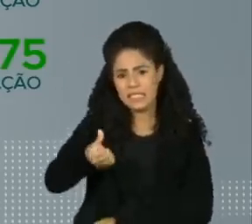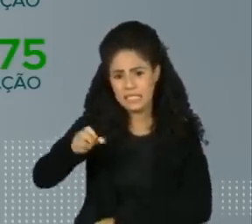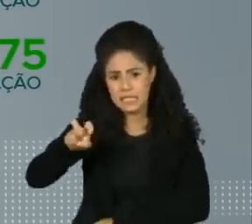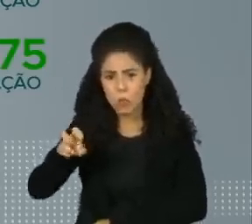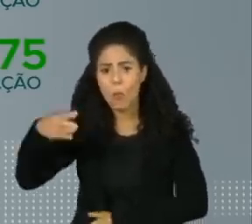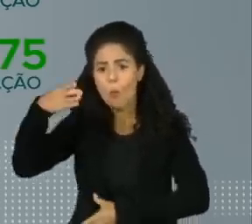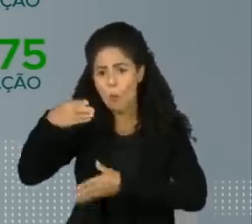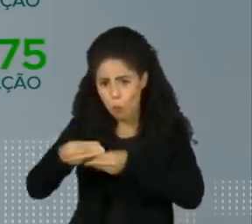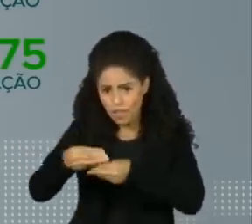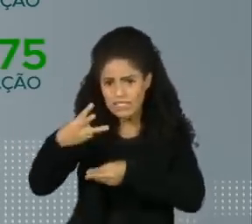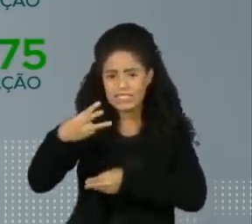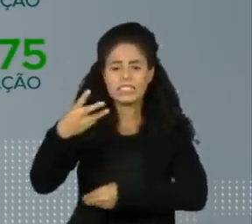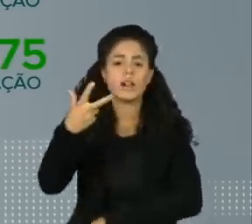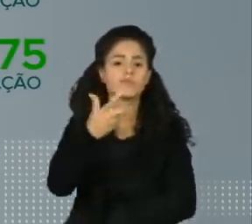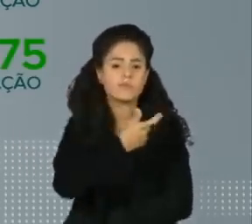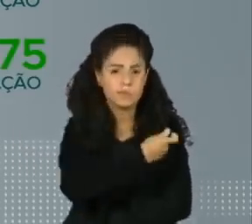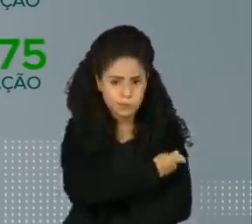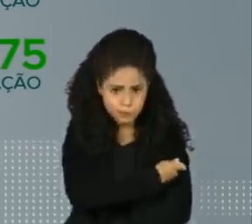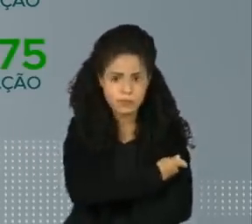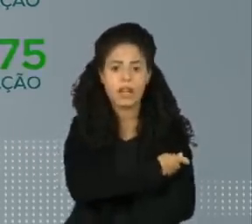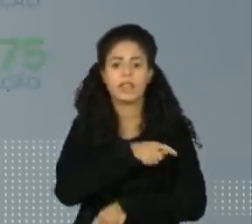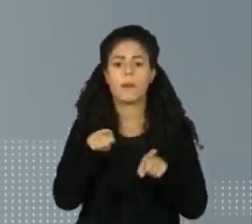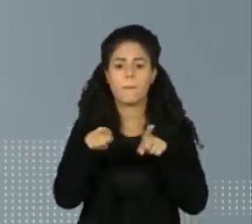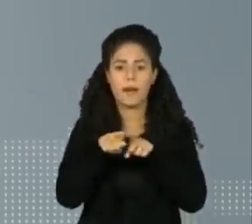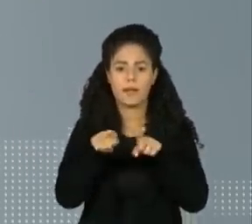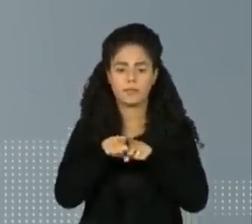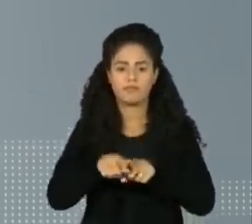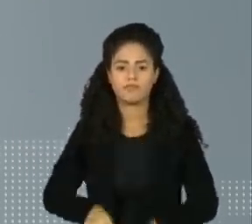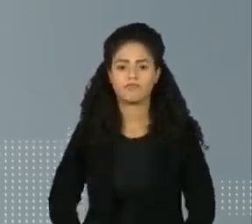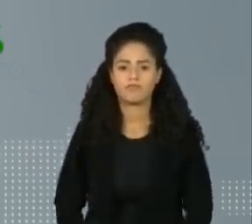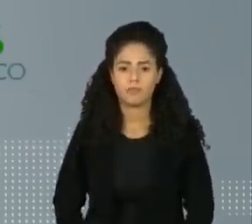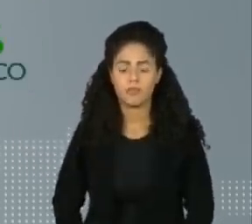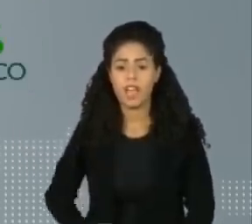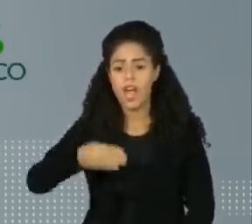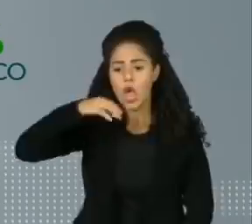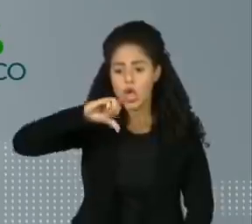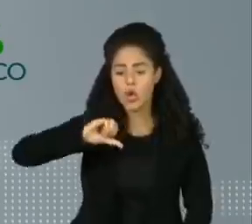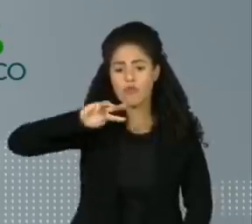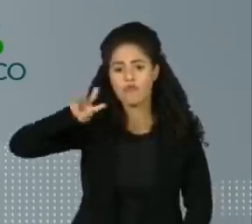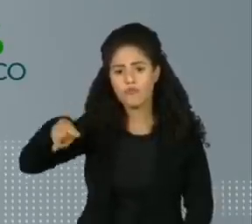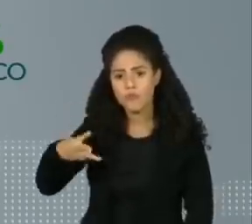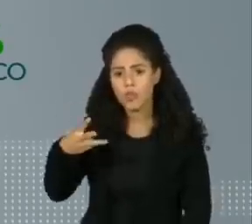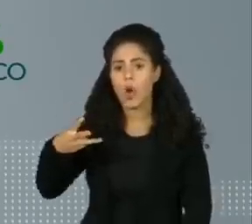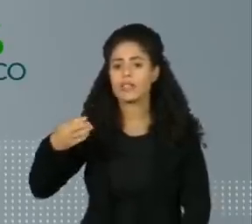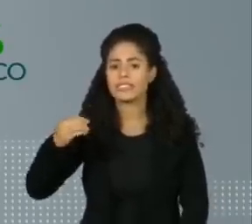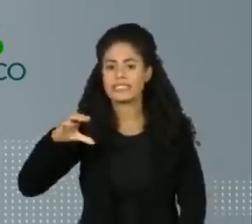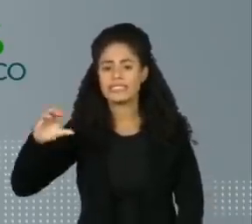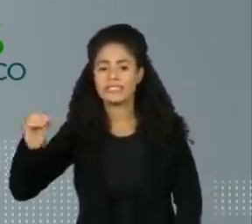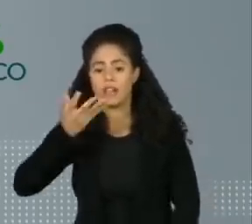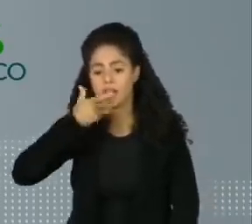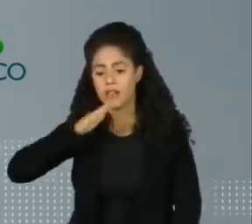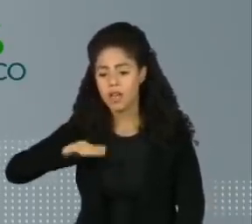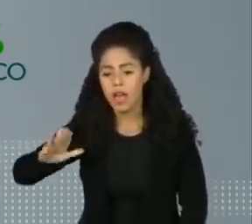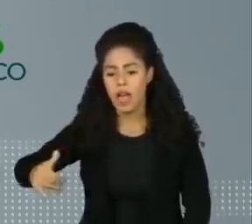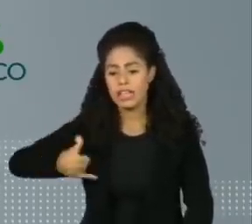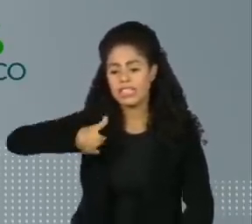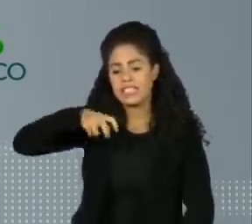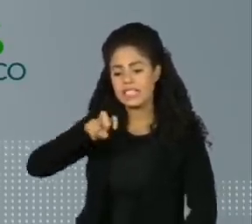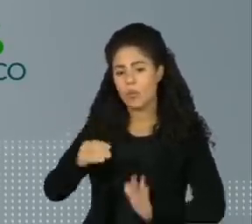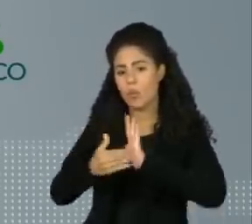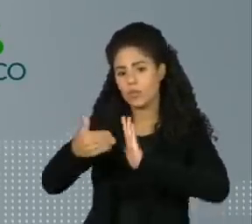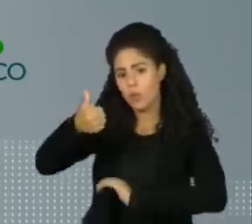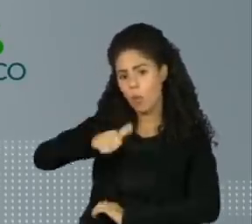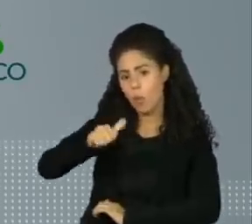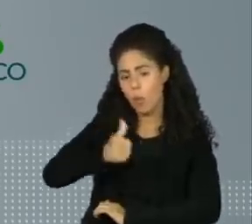milhões foram imunizados com a dose de reforço. Quase 9 milhões e 300 mil crianças entre 5 e 11